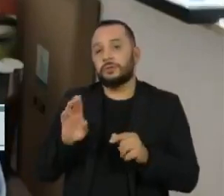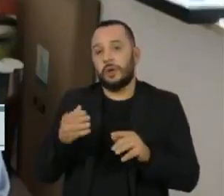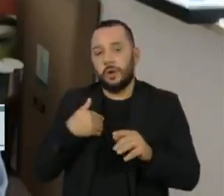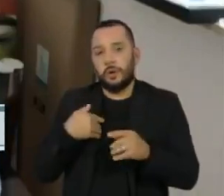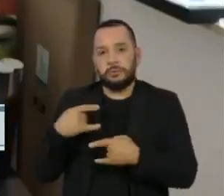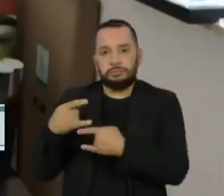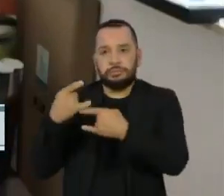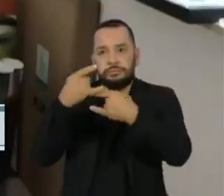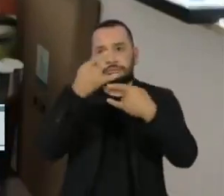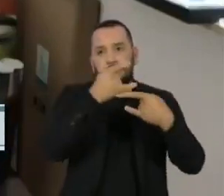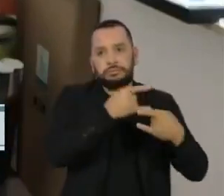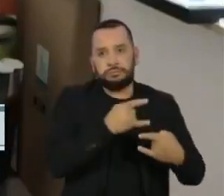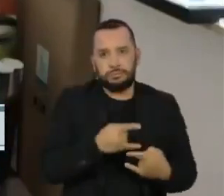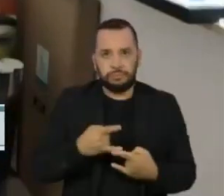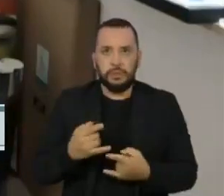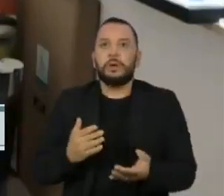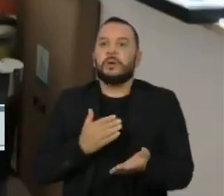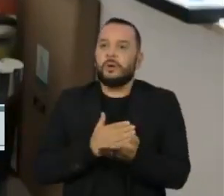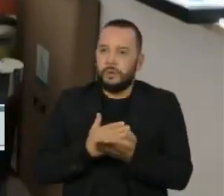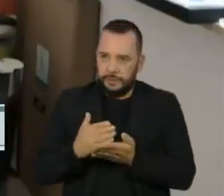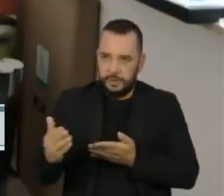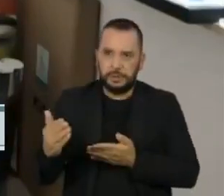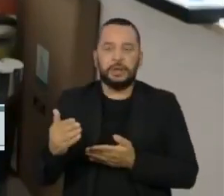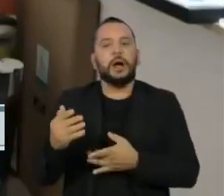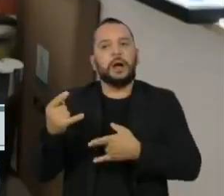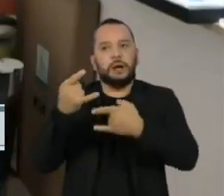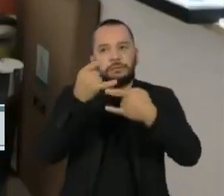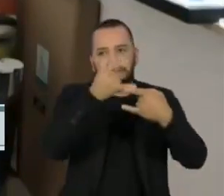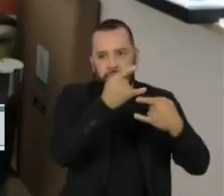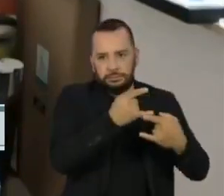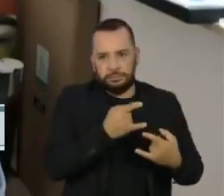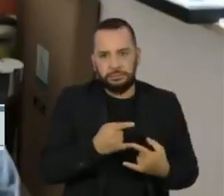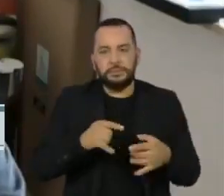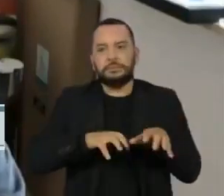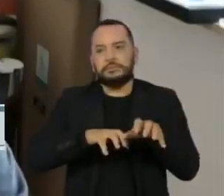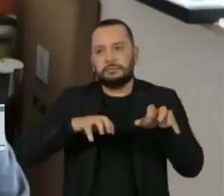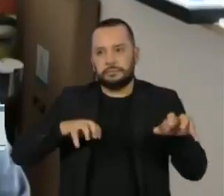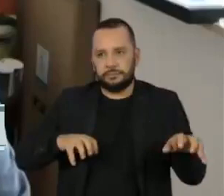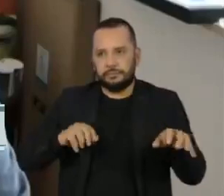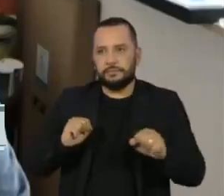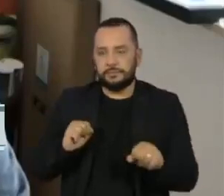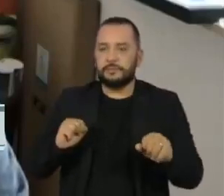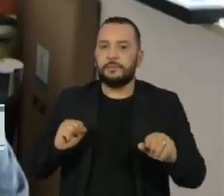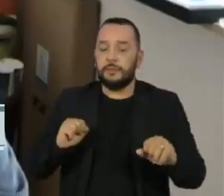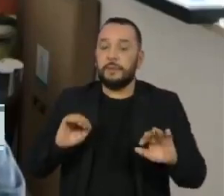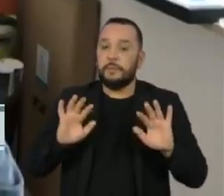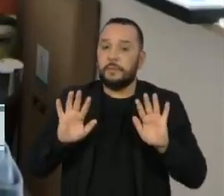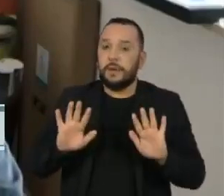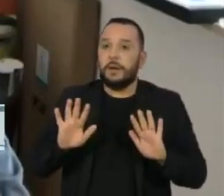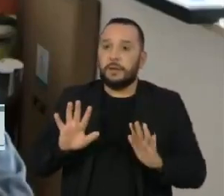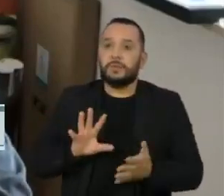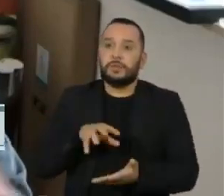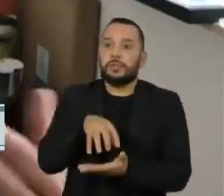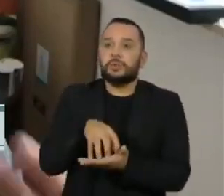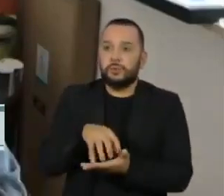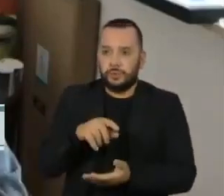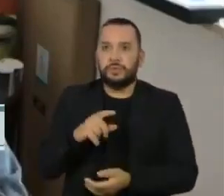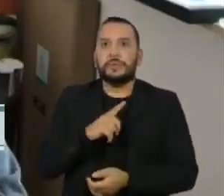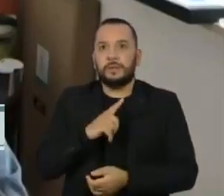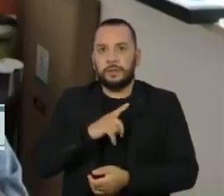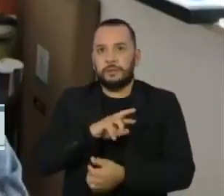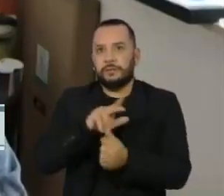Então, nós vamos começar, obviamente, de forma online, mas esse instituto, ele também vai ter muitos